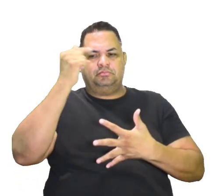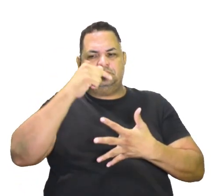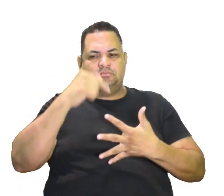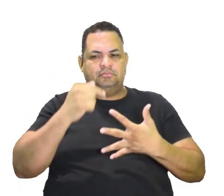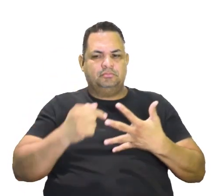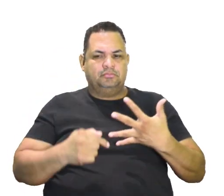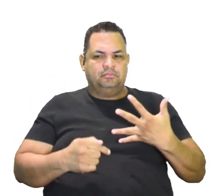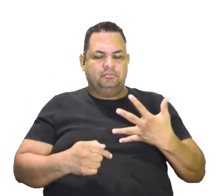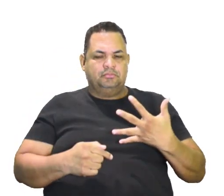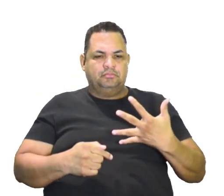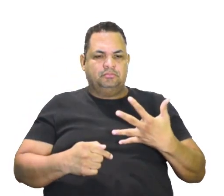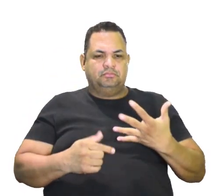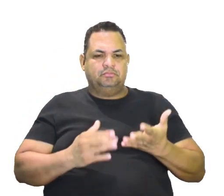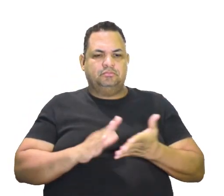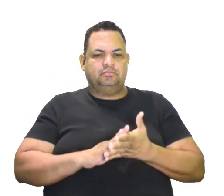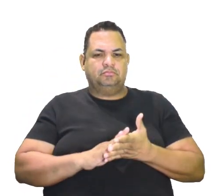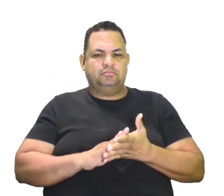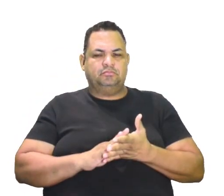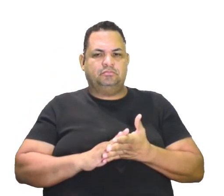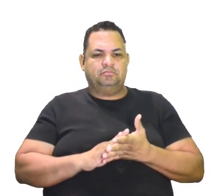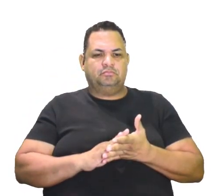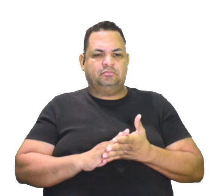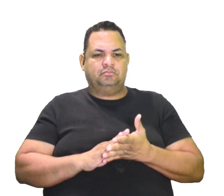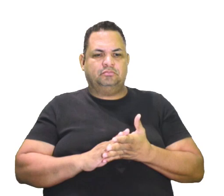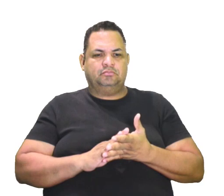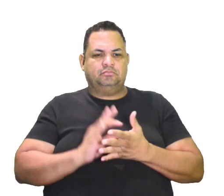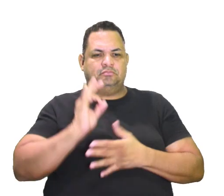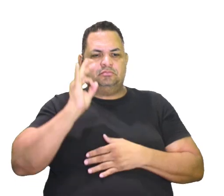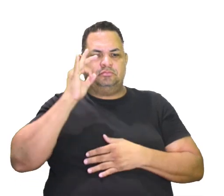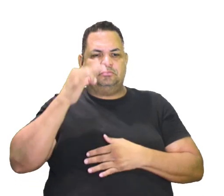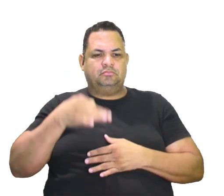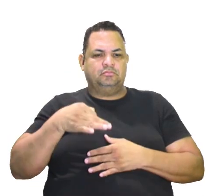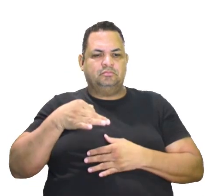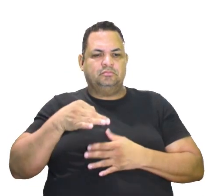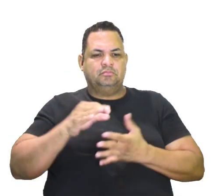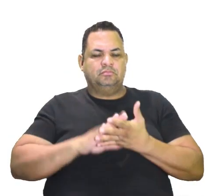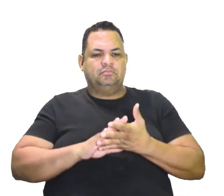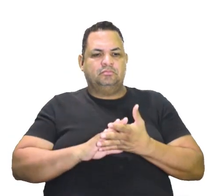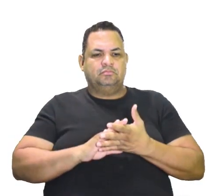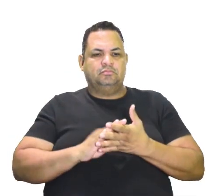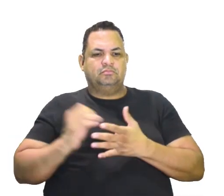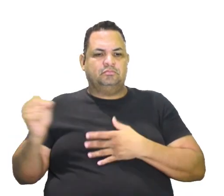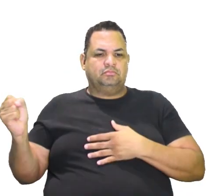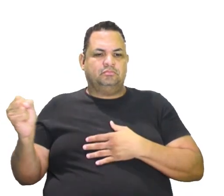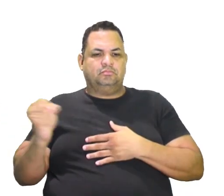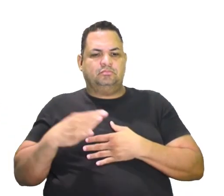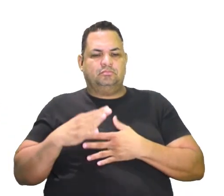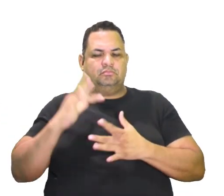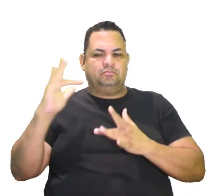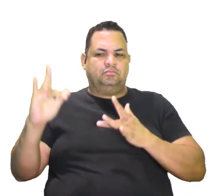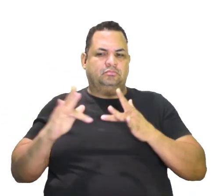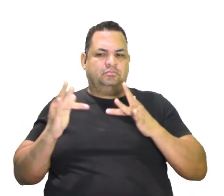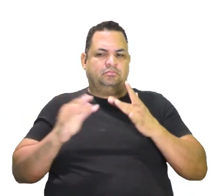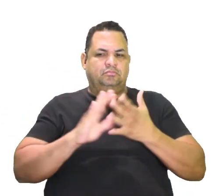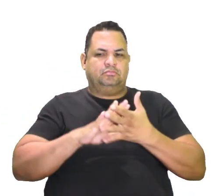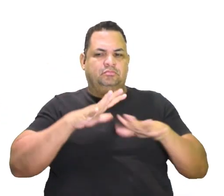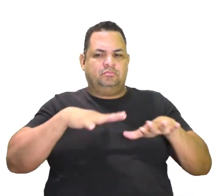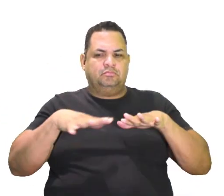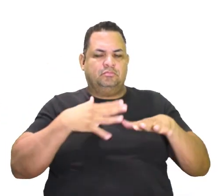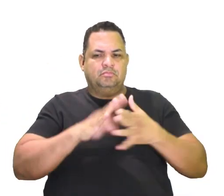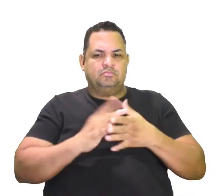alternativas e a alternativa correta é o neoclassicismo. um movimento que buscava